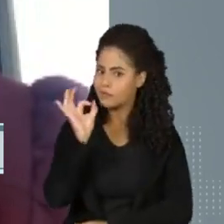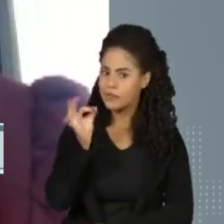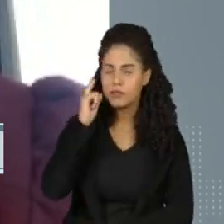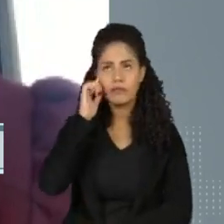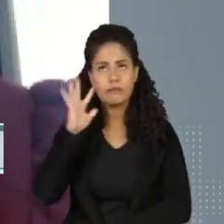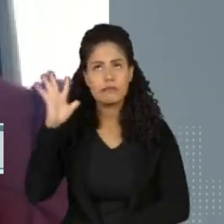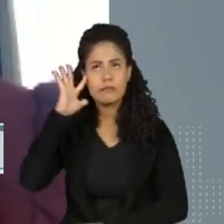pensar sobre isso. E